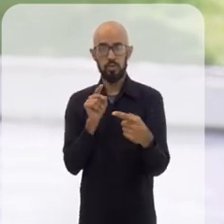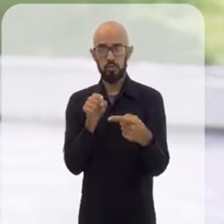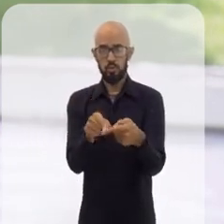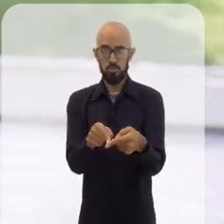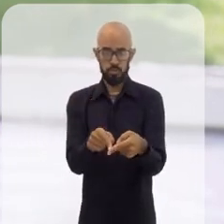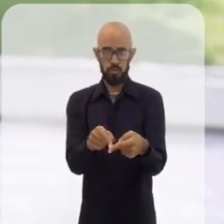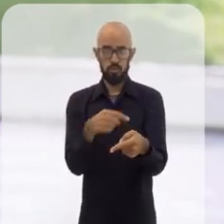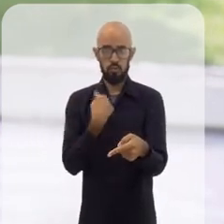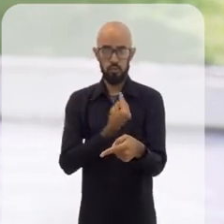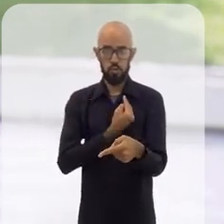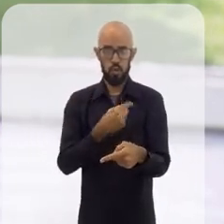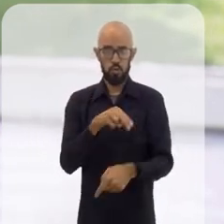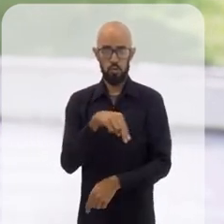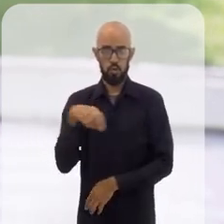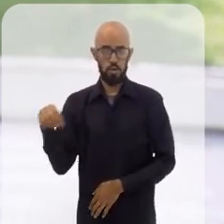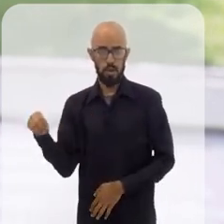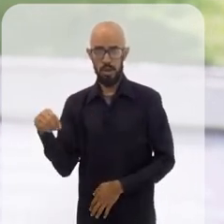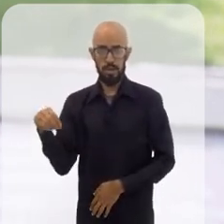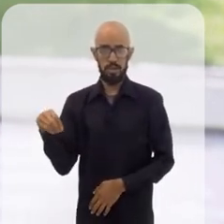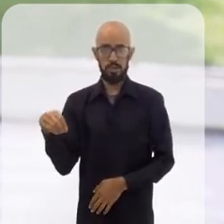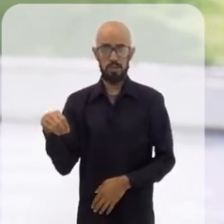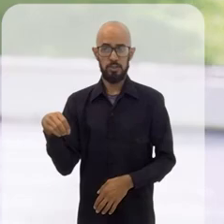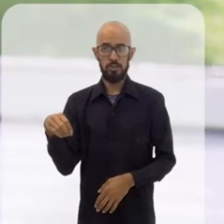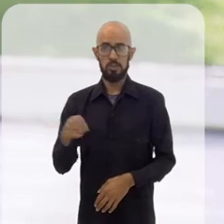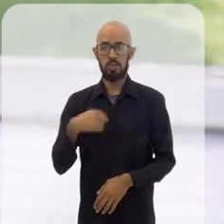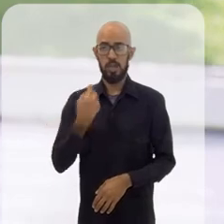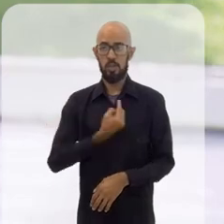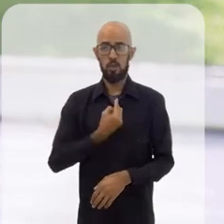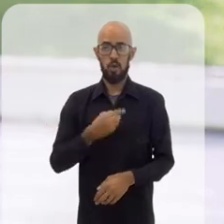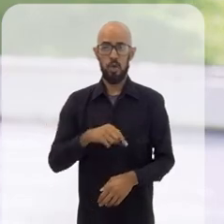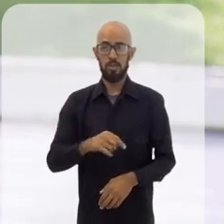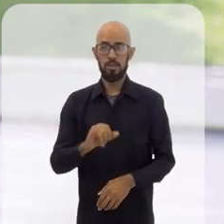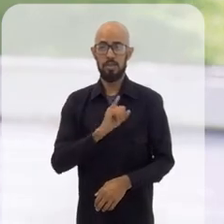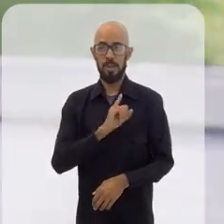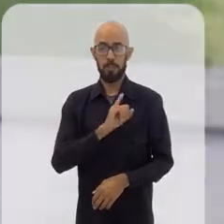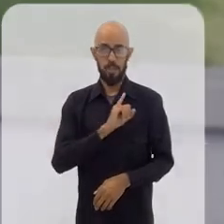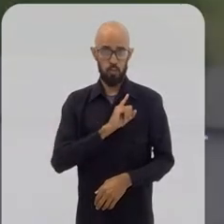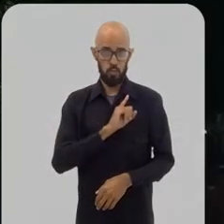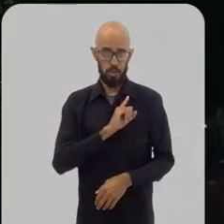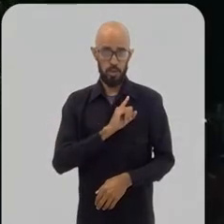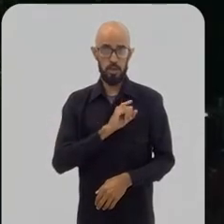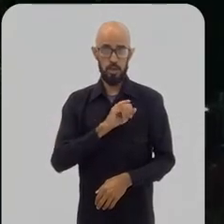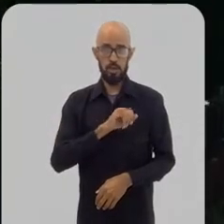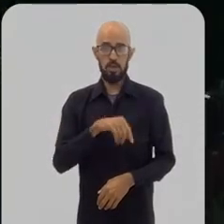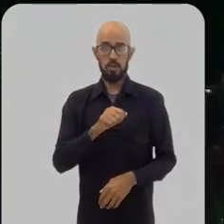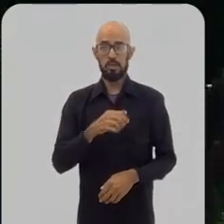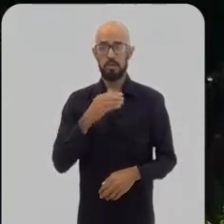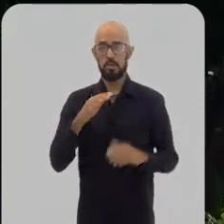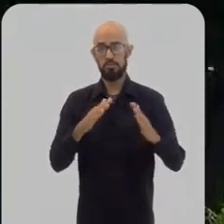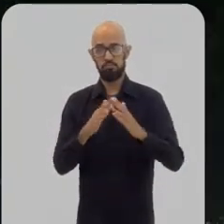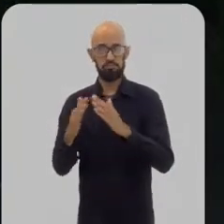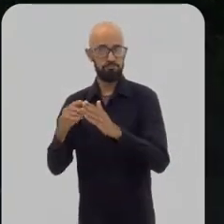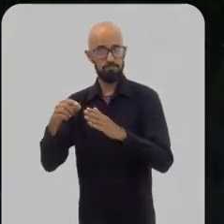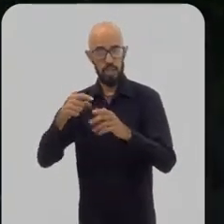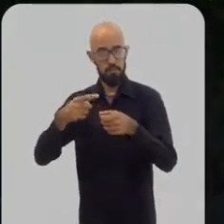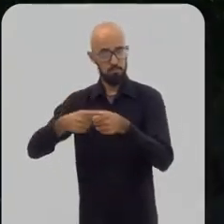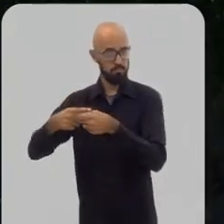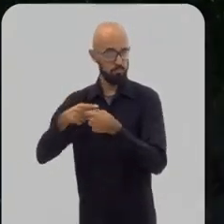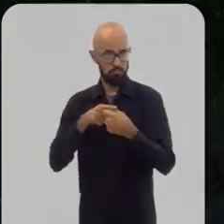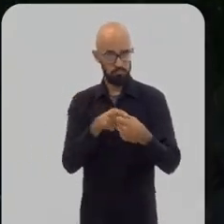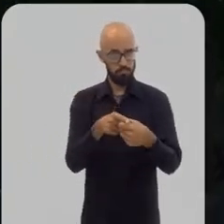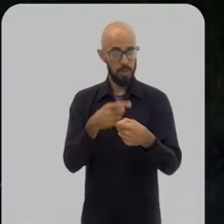de maneira a atingir os objetivos do nosso noroeste, de forma da nossa Itaperuna e de toda a cidade